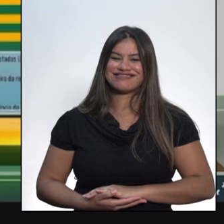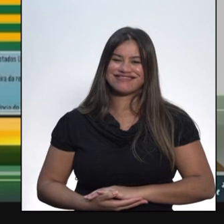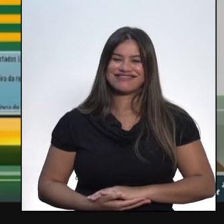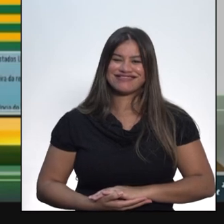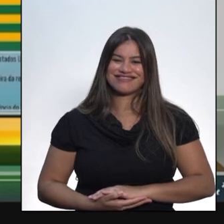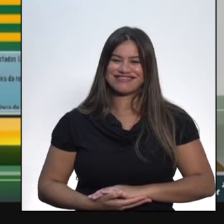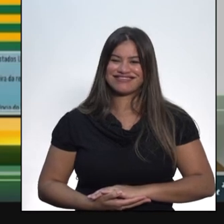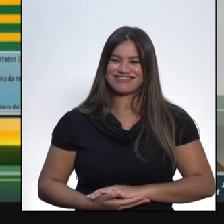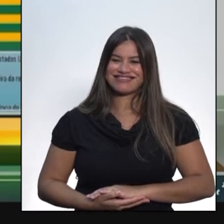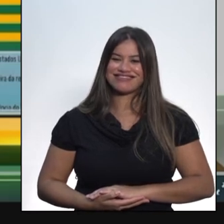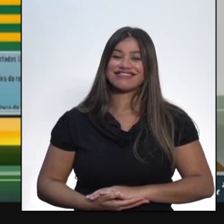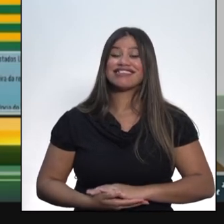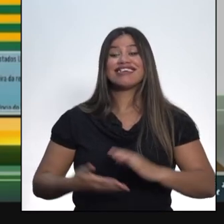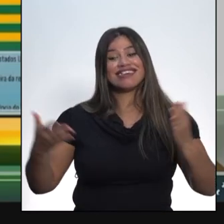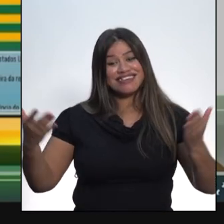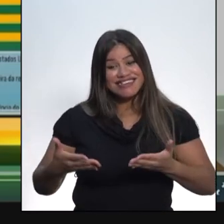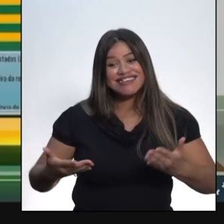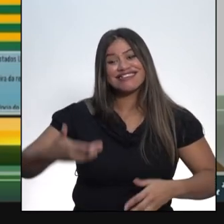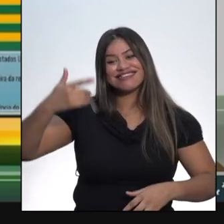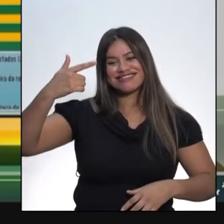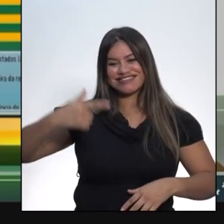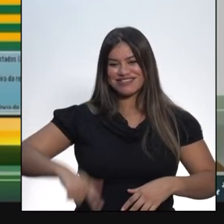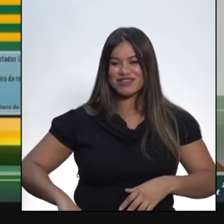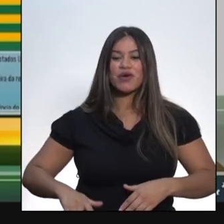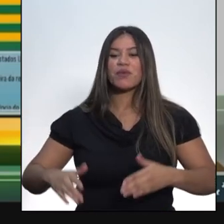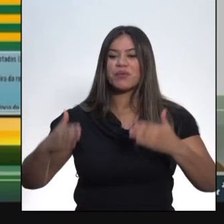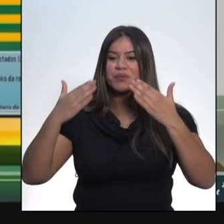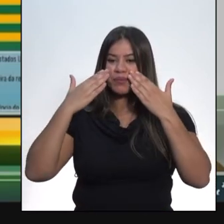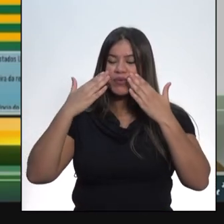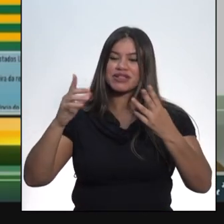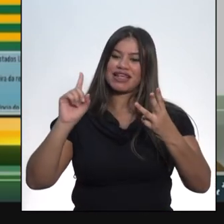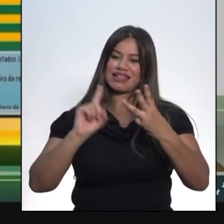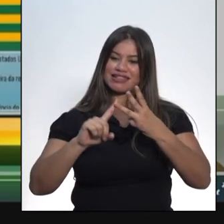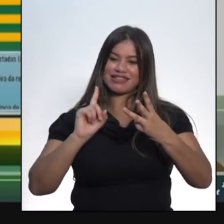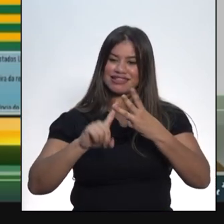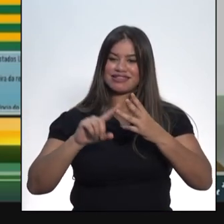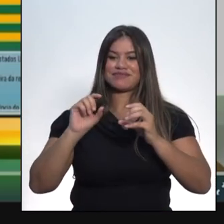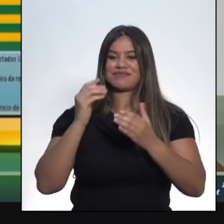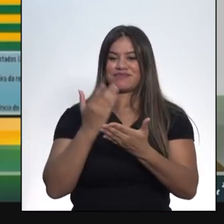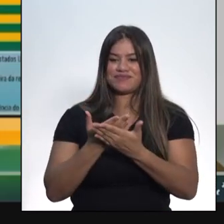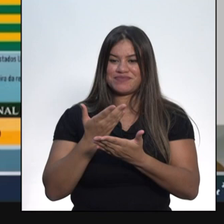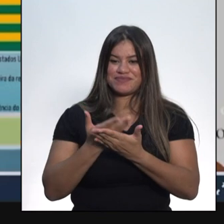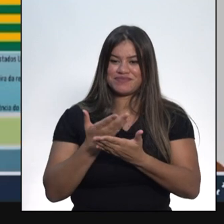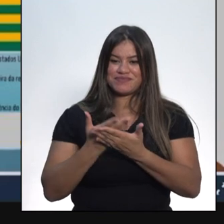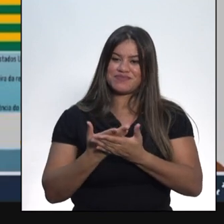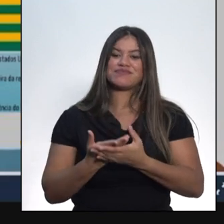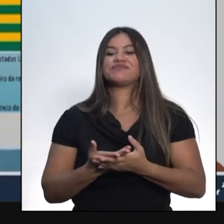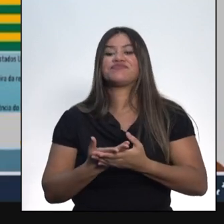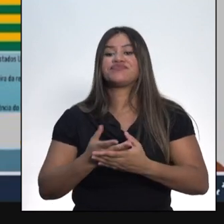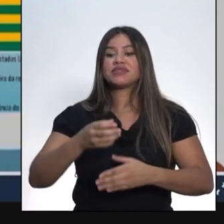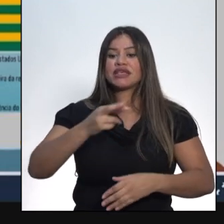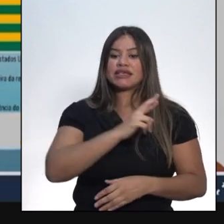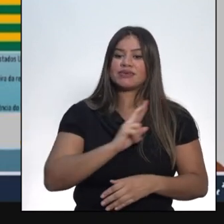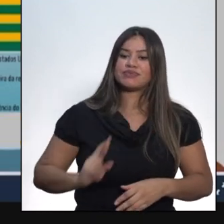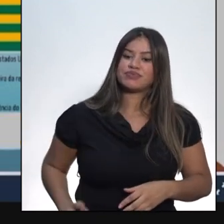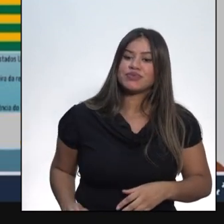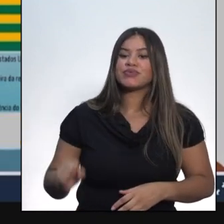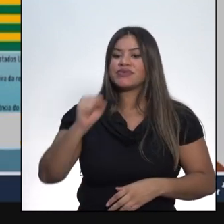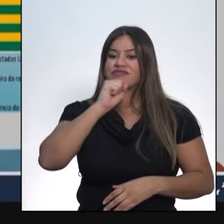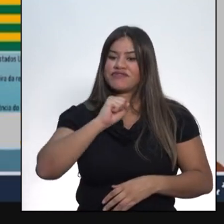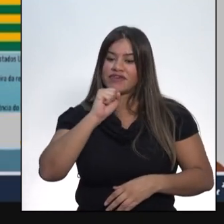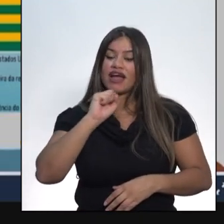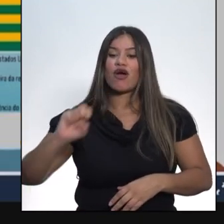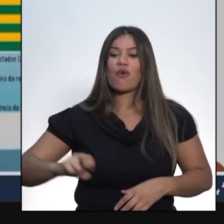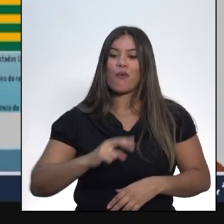Aqui estamos nós novamente para apresentar a terceira parte de nossa aula sobre a República Velha ou Primeira